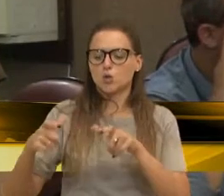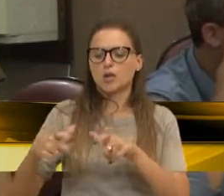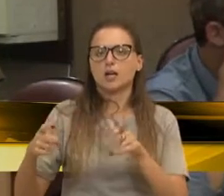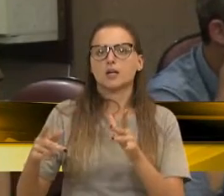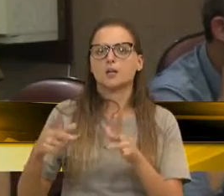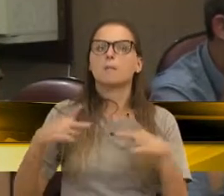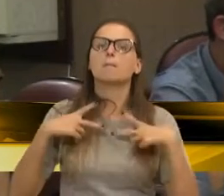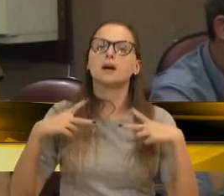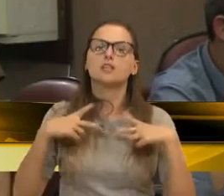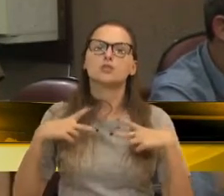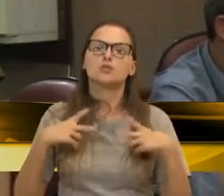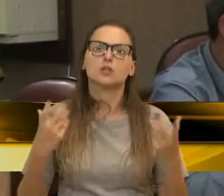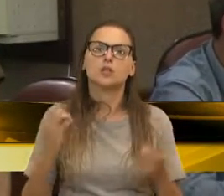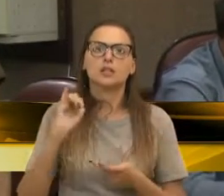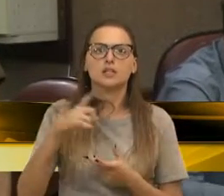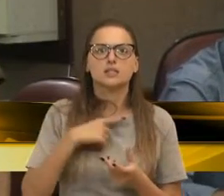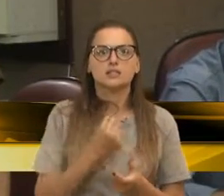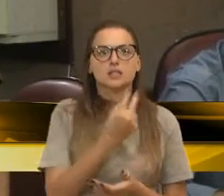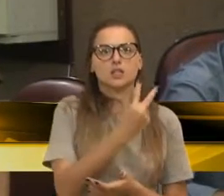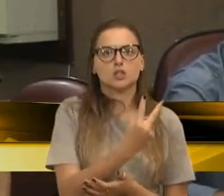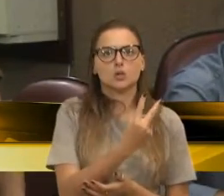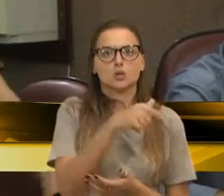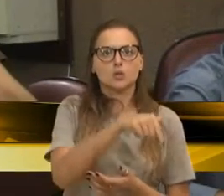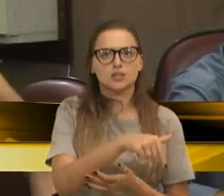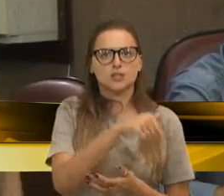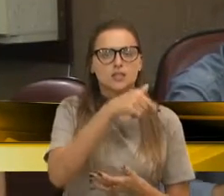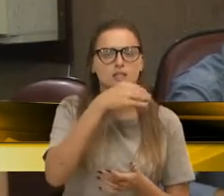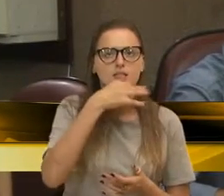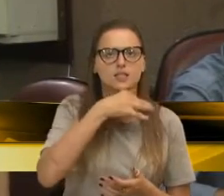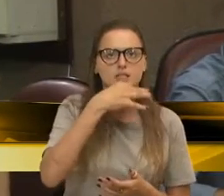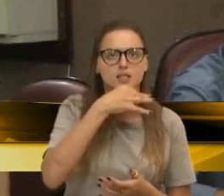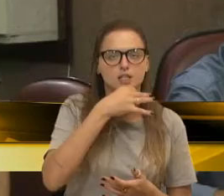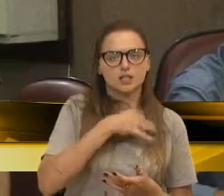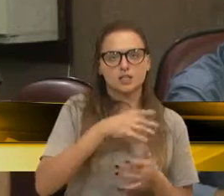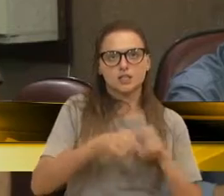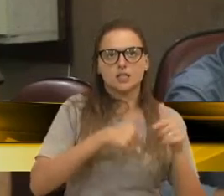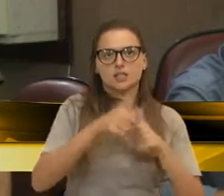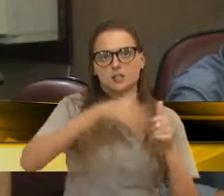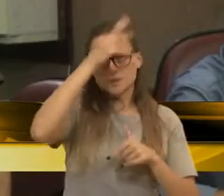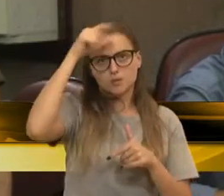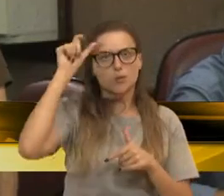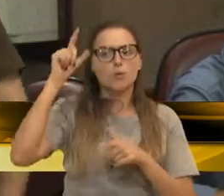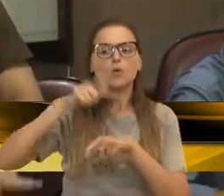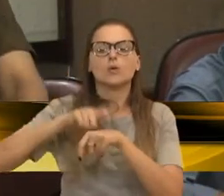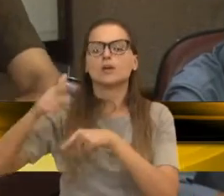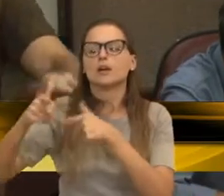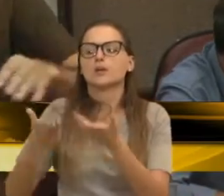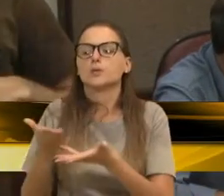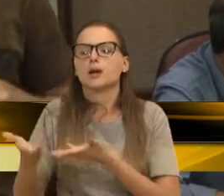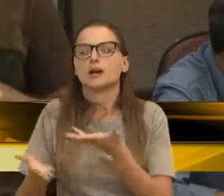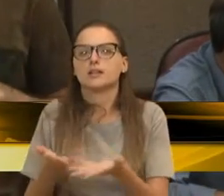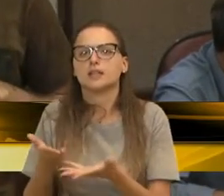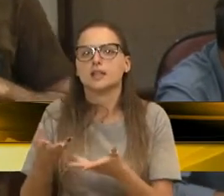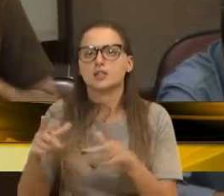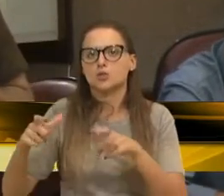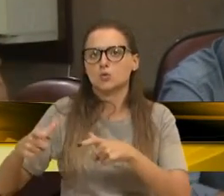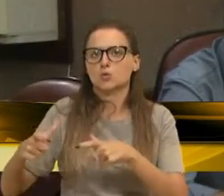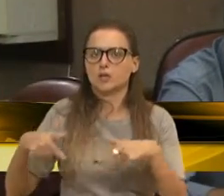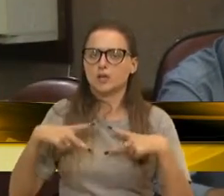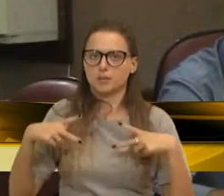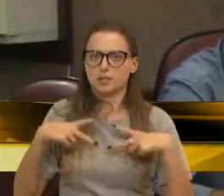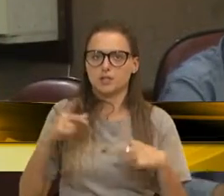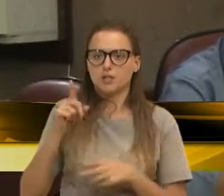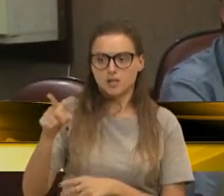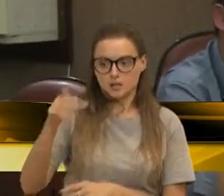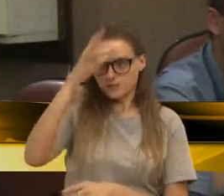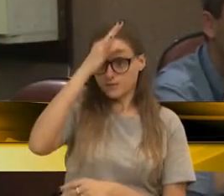Em qual horário, se ela tem duas matrículas no município, que ela está nesse consultório particular atendendo? Mas vamos lá, vereador Périco, para o senhor atender de